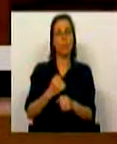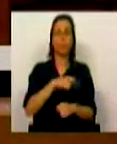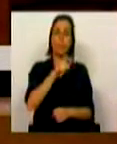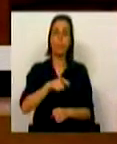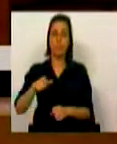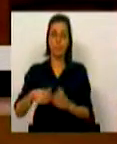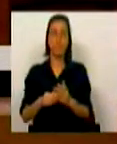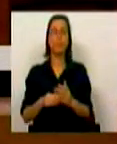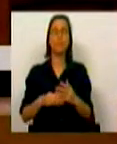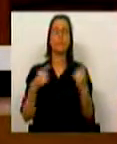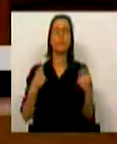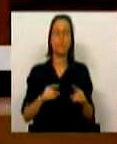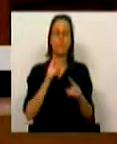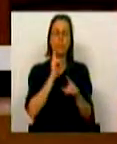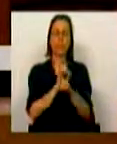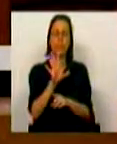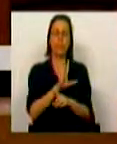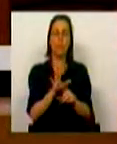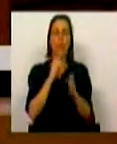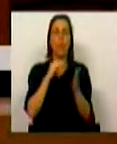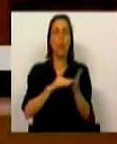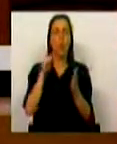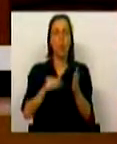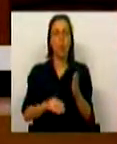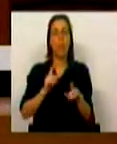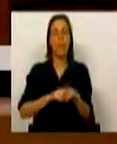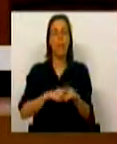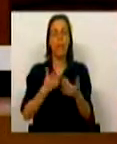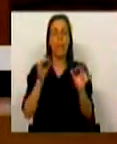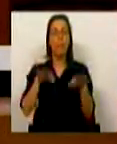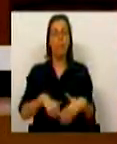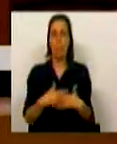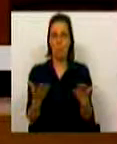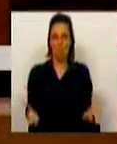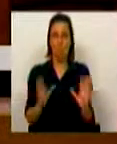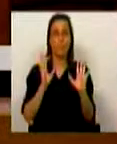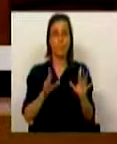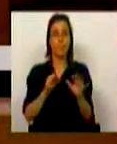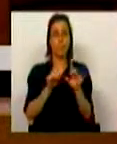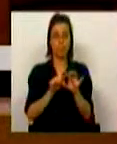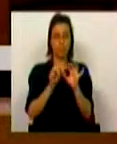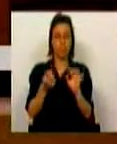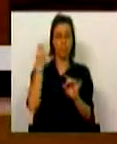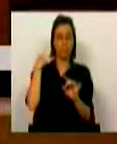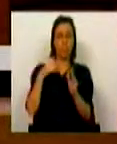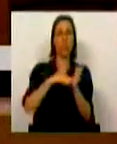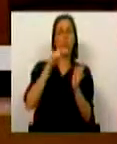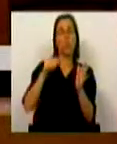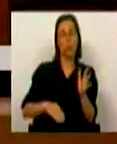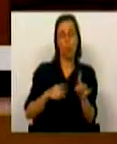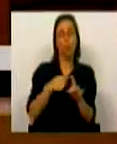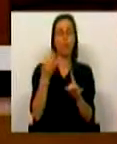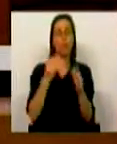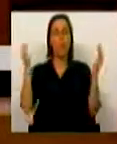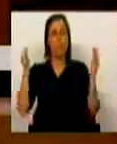trabalhadores encontrava-se na modalidade de contrato por tempo indeterminado. Em termos homólogos, os contratos a termo